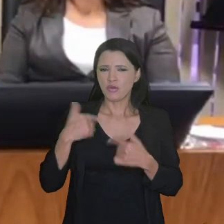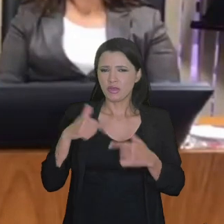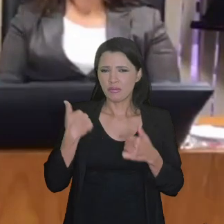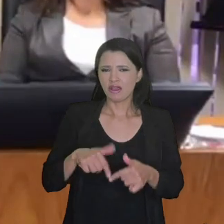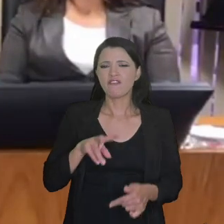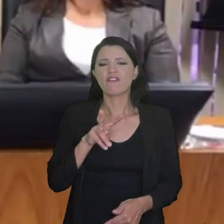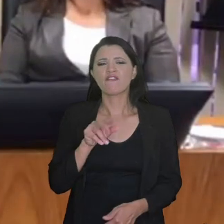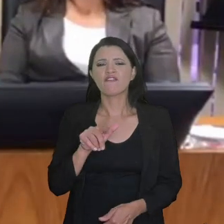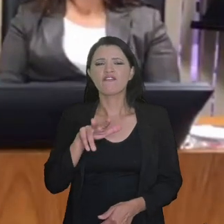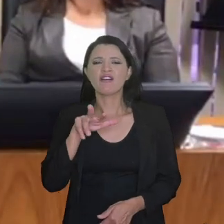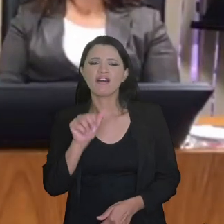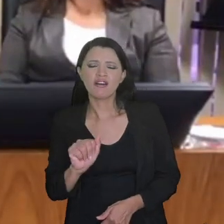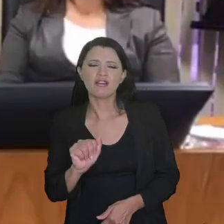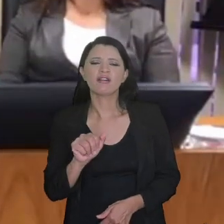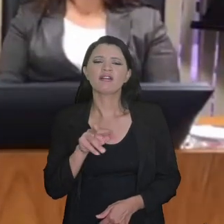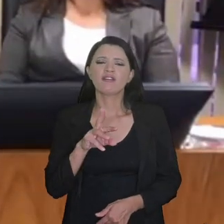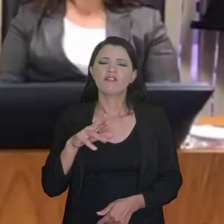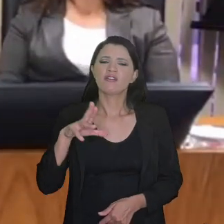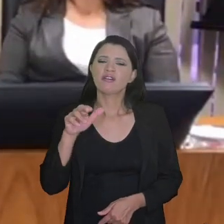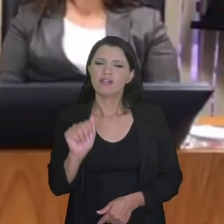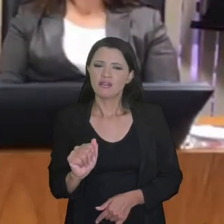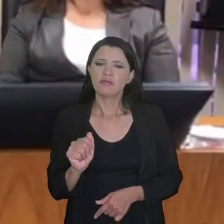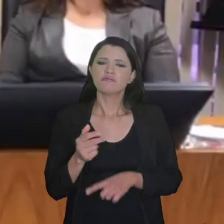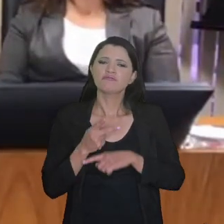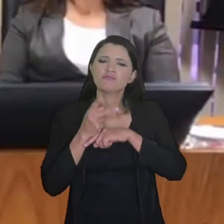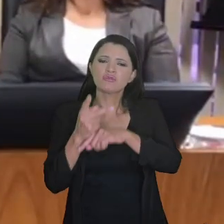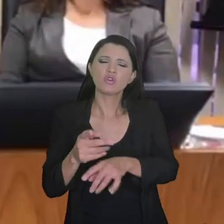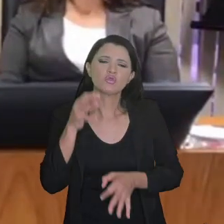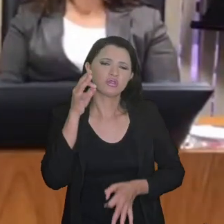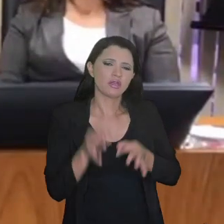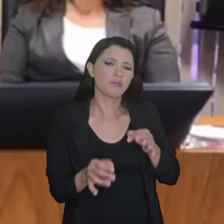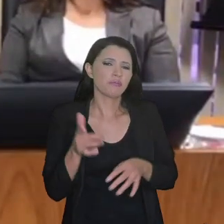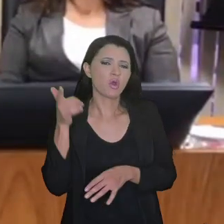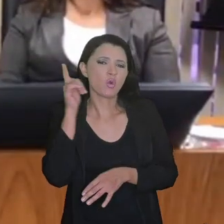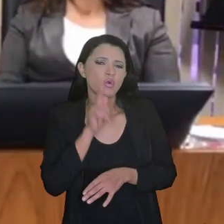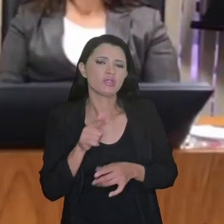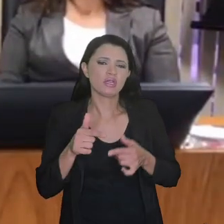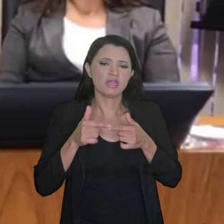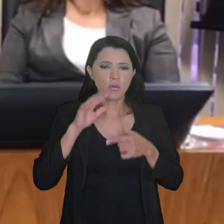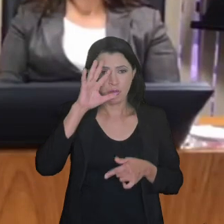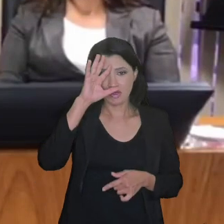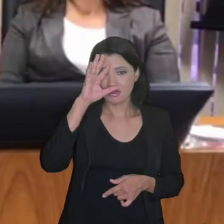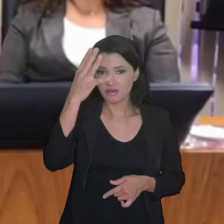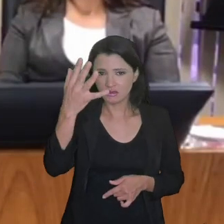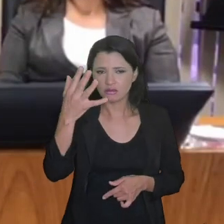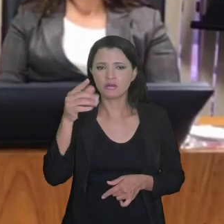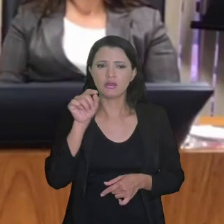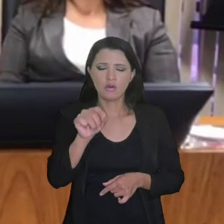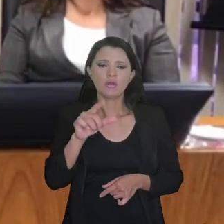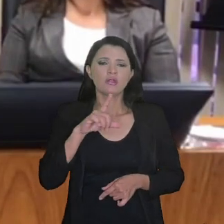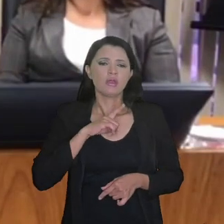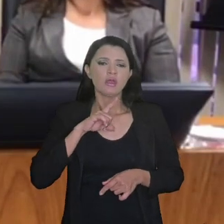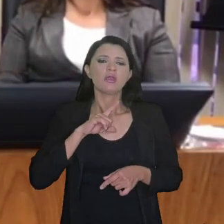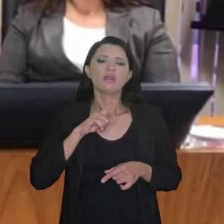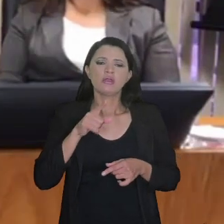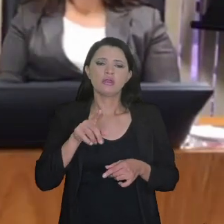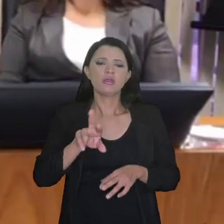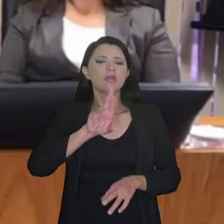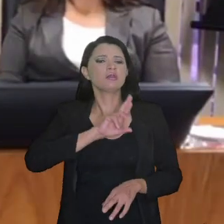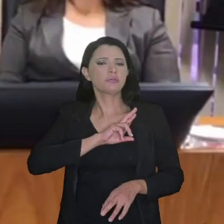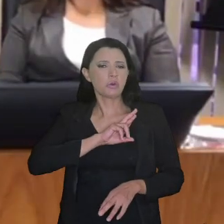quando eu atuava em Vara Sírio na Justiça Federal, de se buscar o judiciário para se obter uma liminar, uma decisão